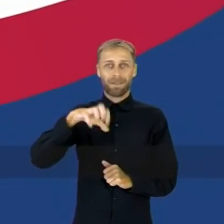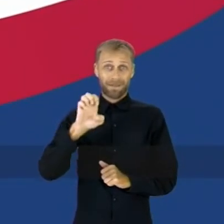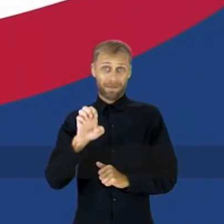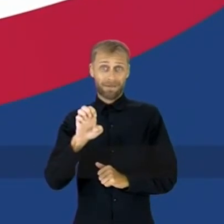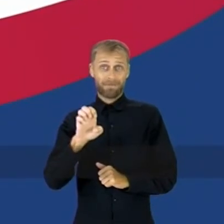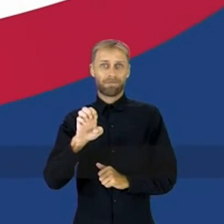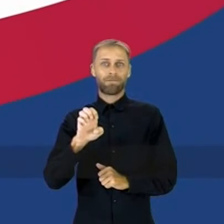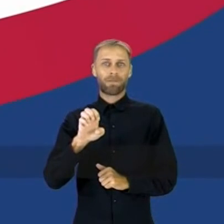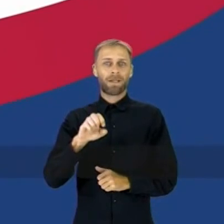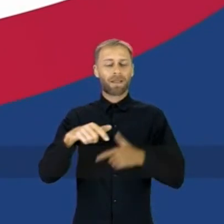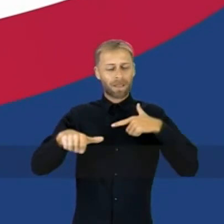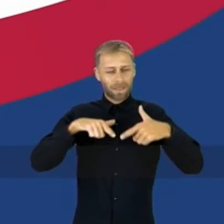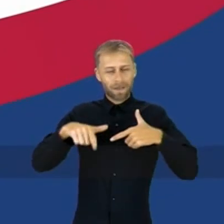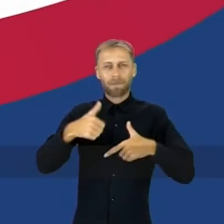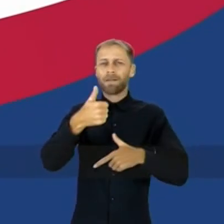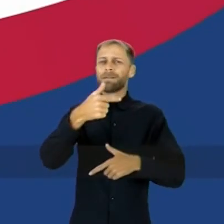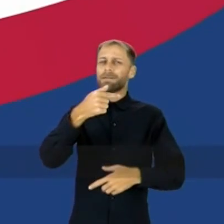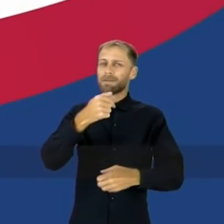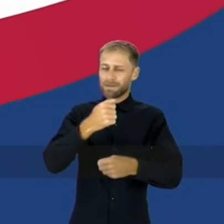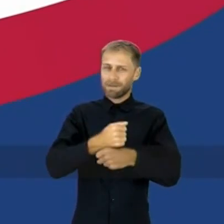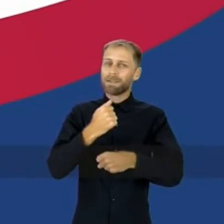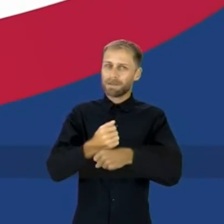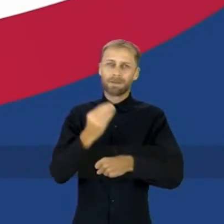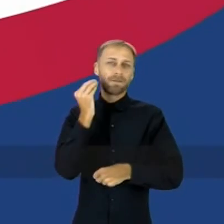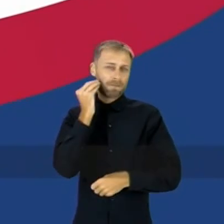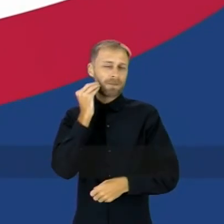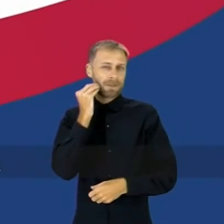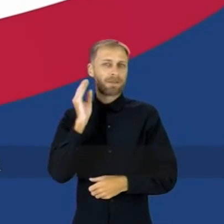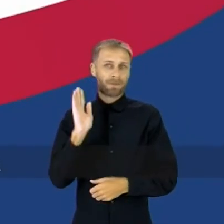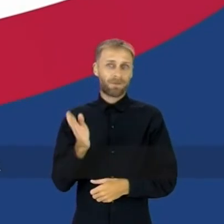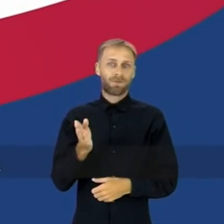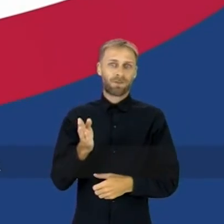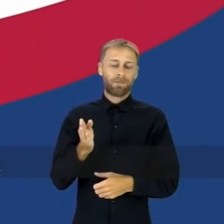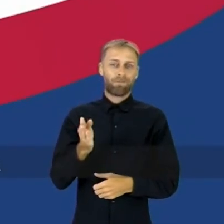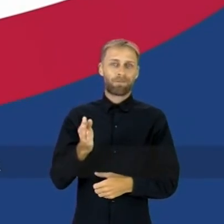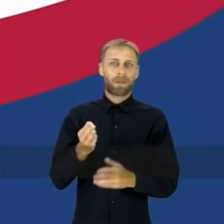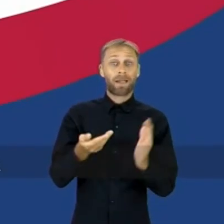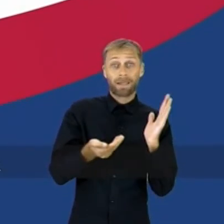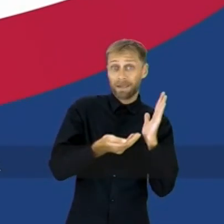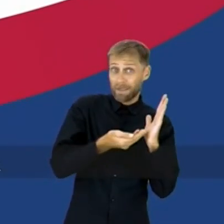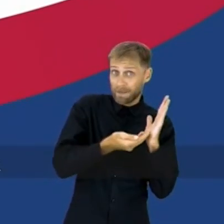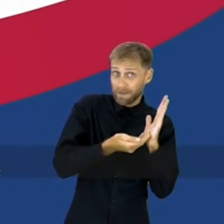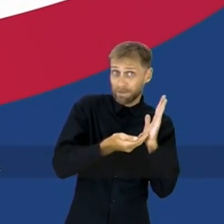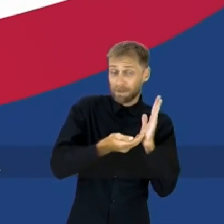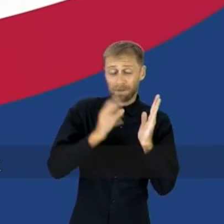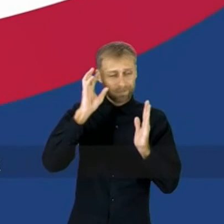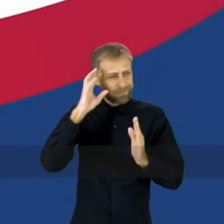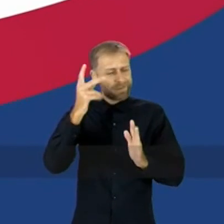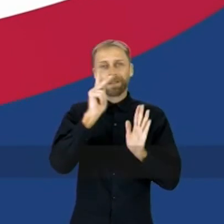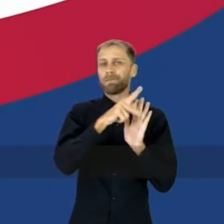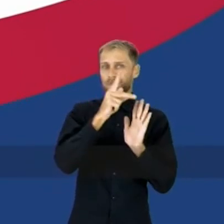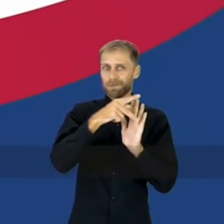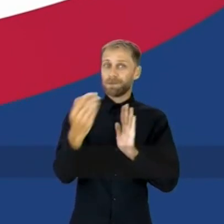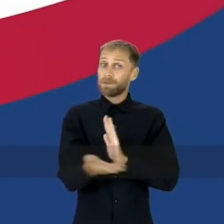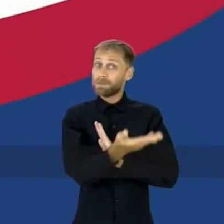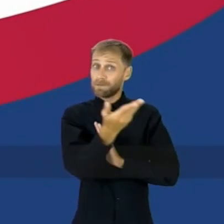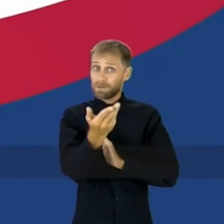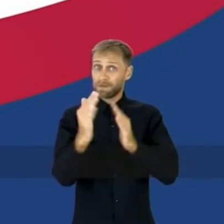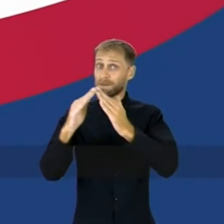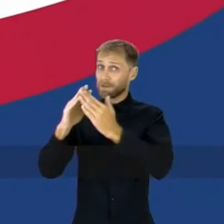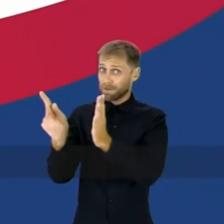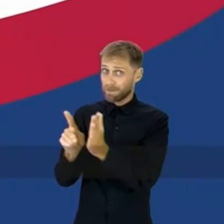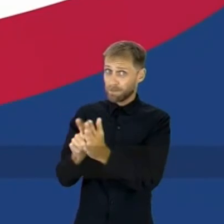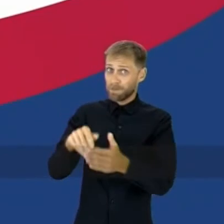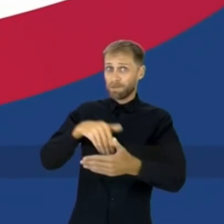como corretora de imóveis Tenho 17 anos de experiência nessa área Na Câmara Federal Vou criar projetos para ajudar você A ter acesso a casa